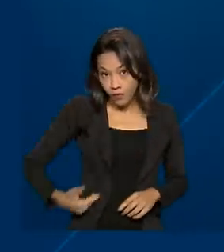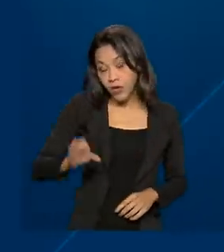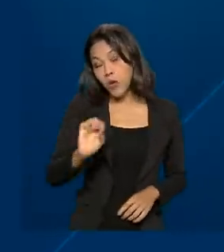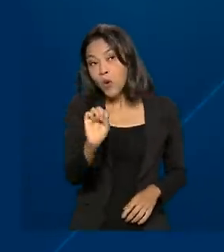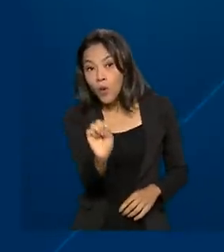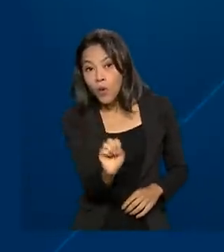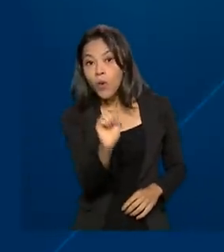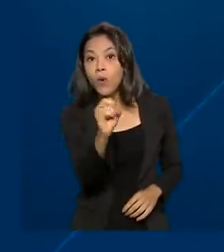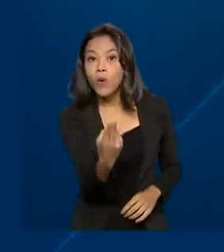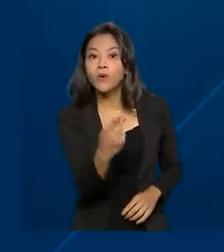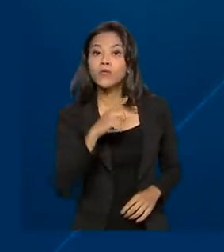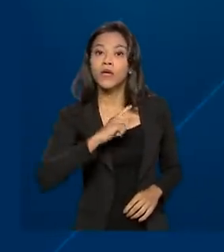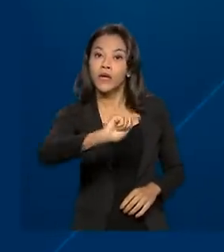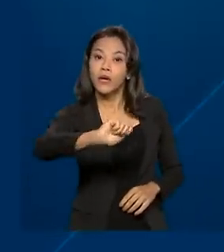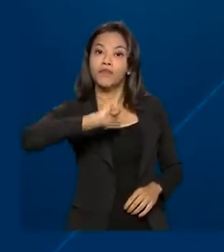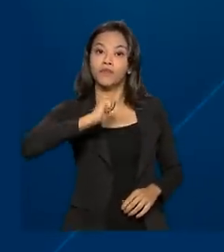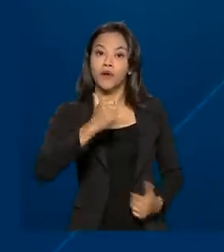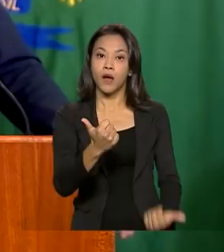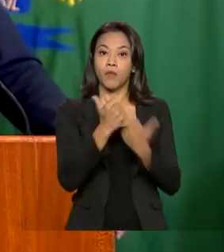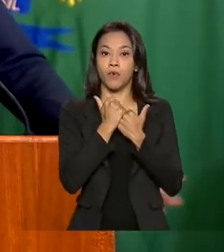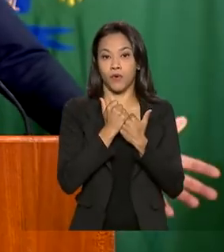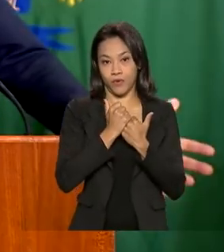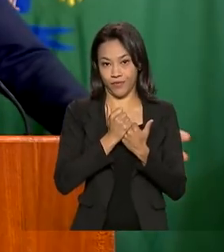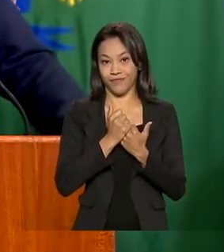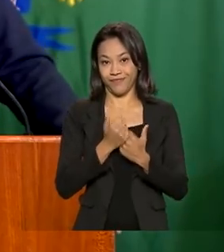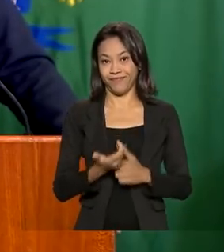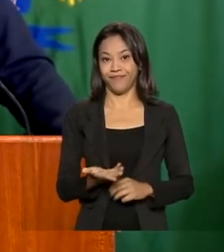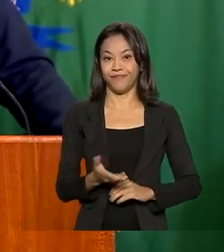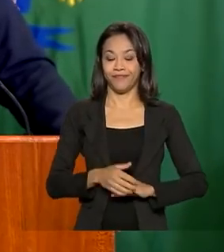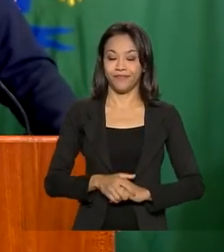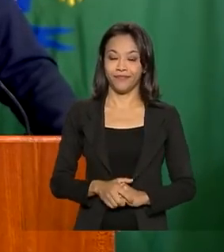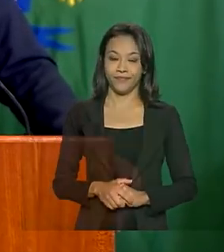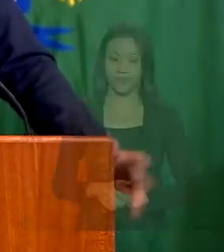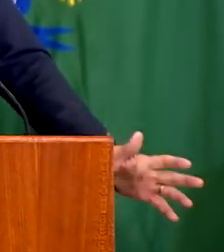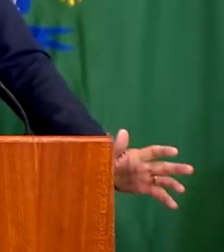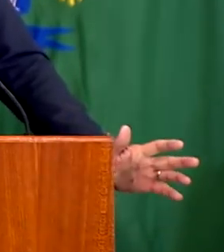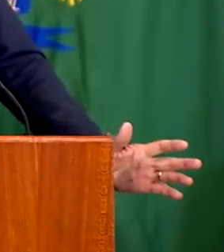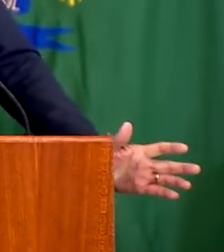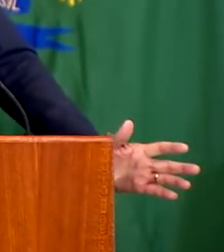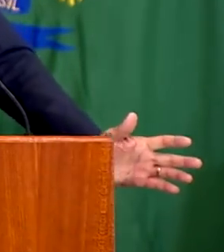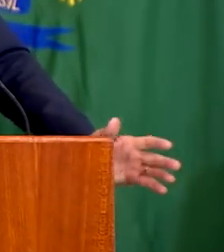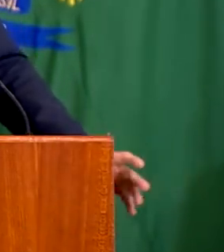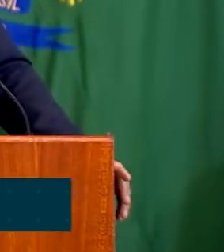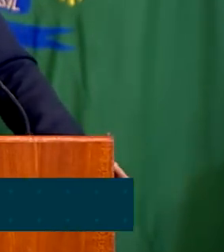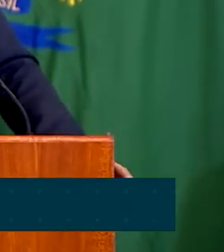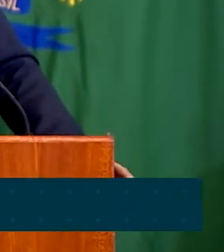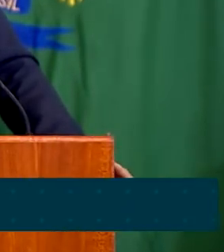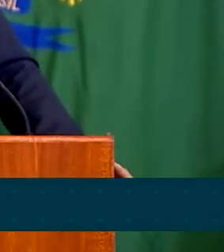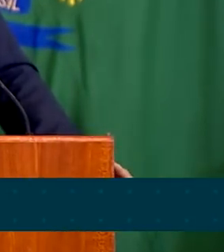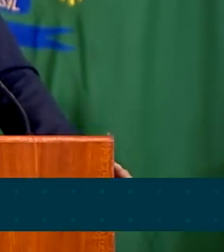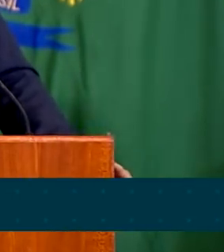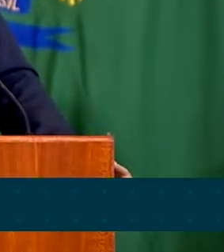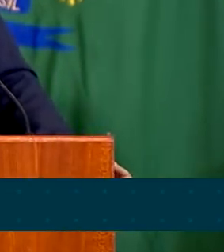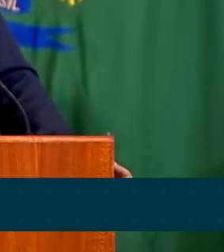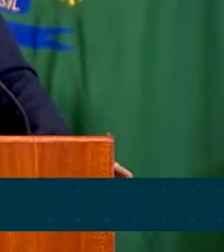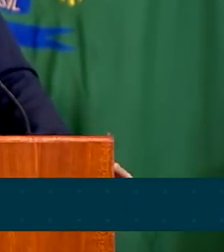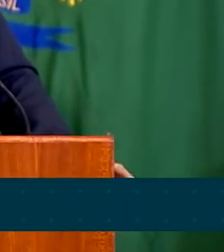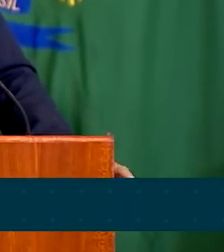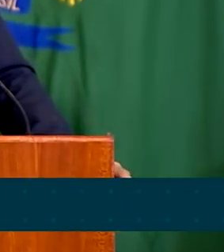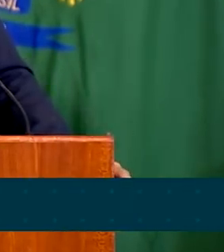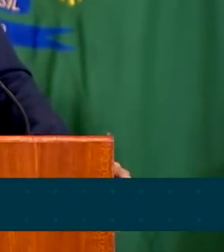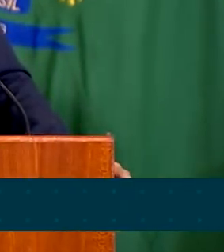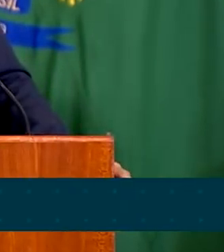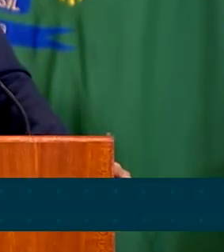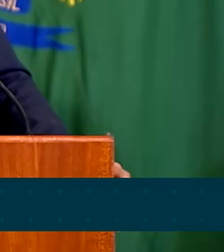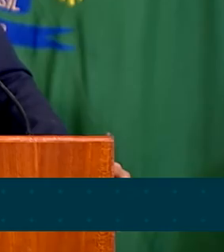ter sido beneficiário do auxílio emergencial. Mais de um milhão de jovens vão ter a oportunidade de pagar